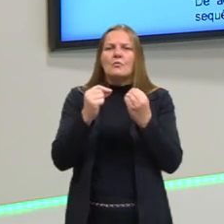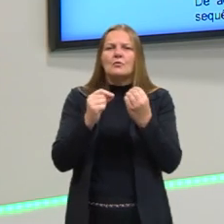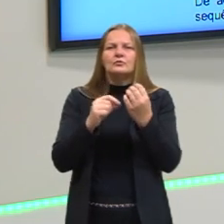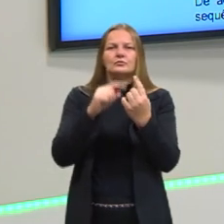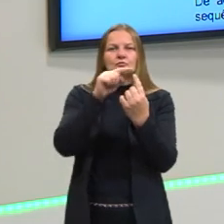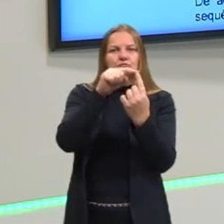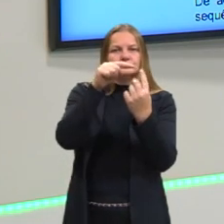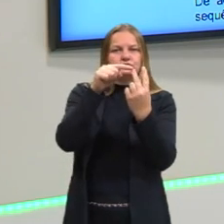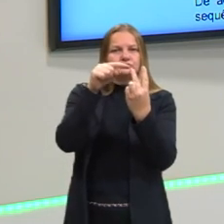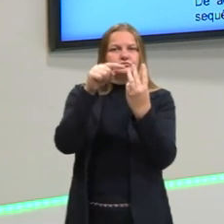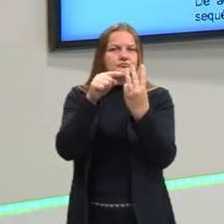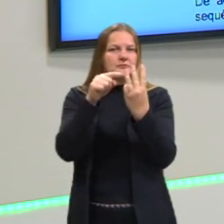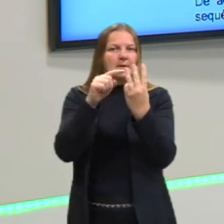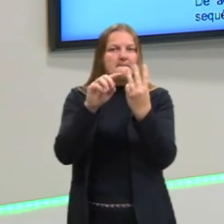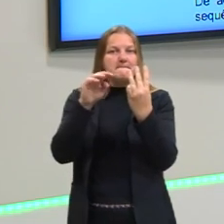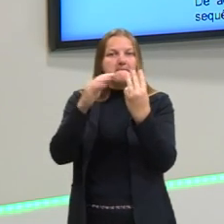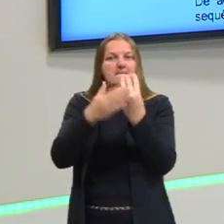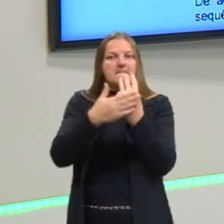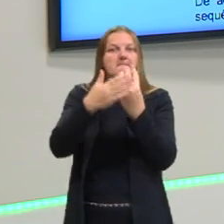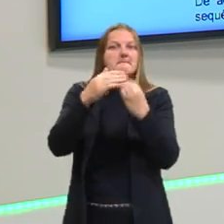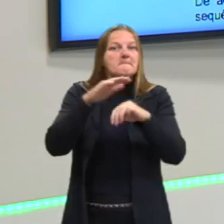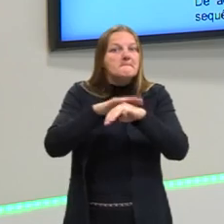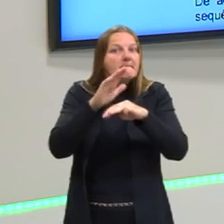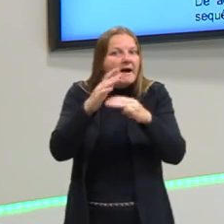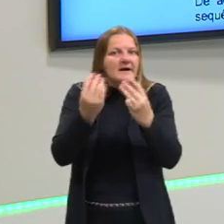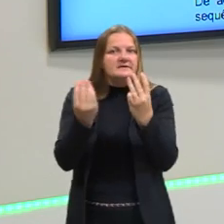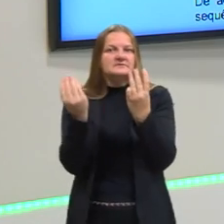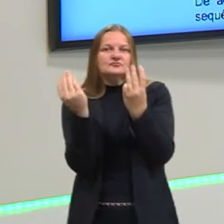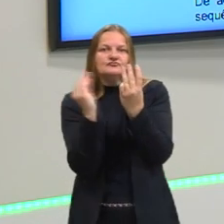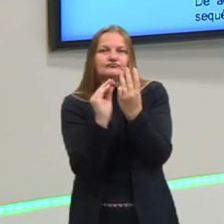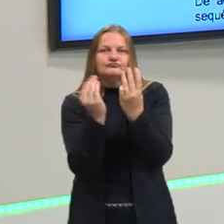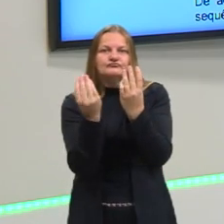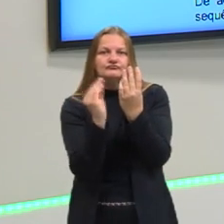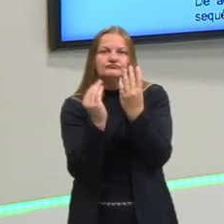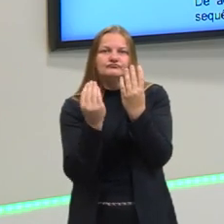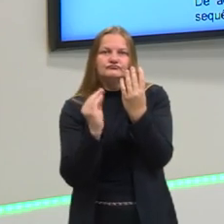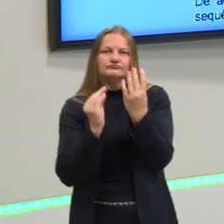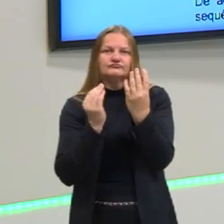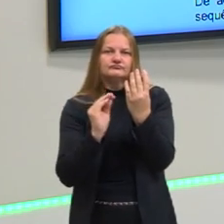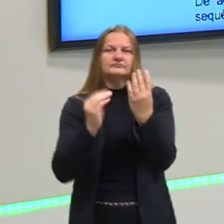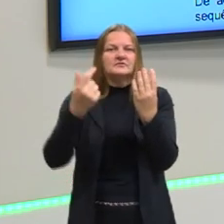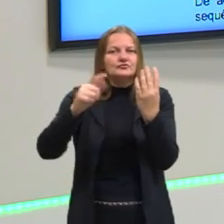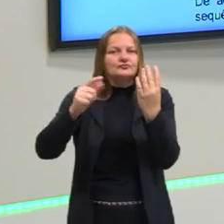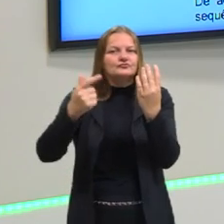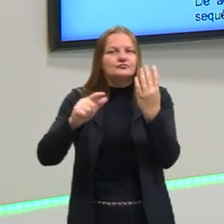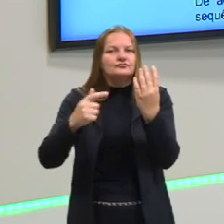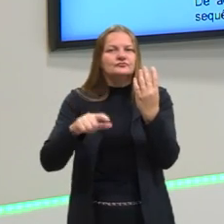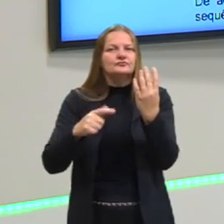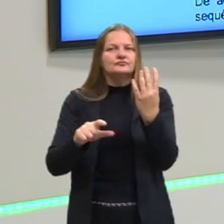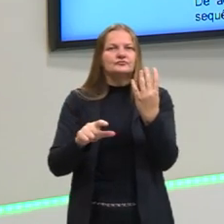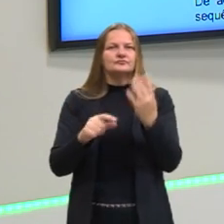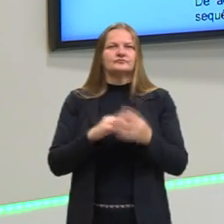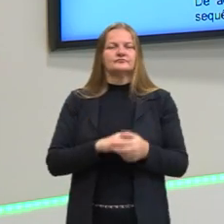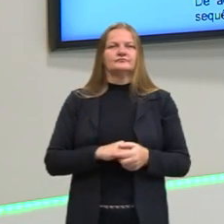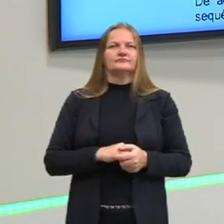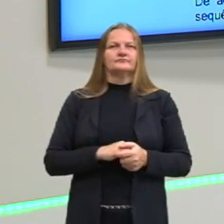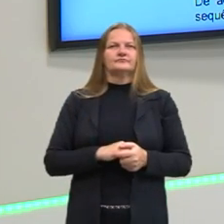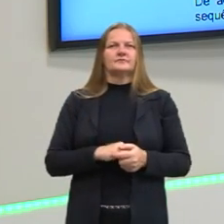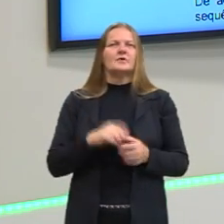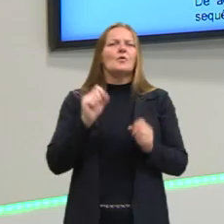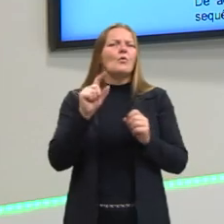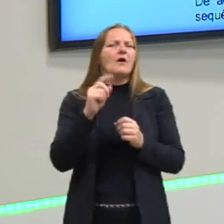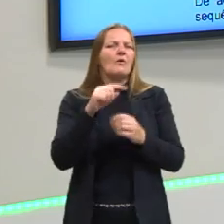Dessa mesma figura três, disposta três vezes. Então, vai ser ela na base, ela ao lado, ela acima. Então, aqui,